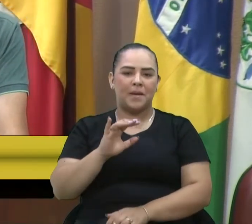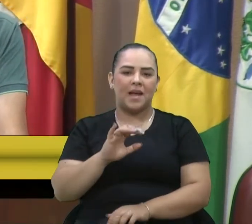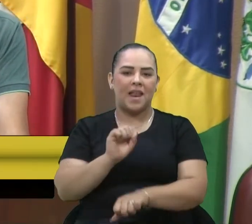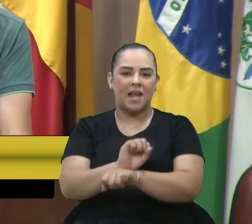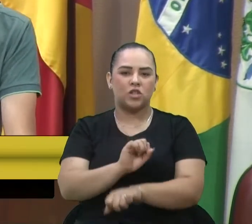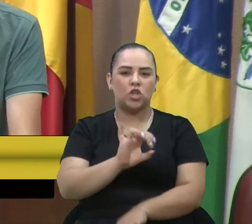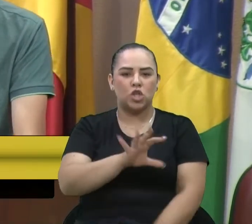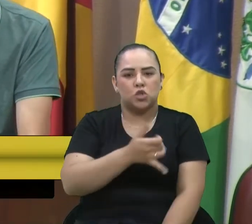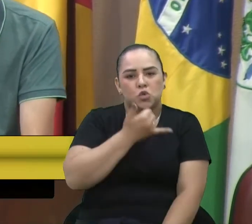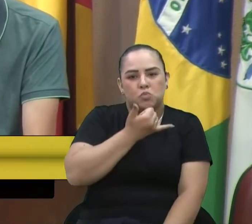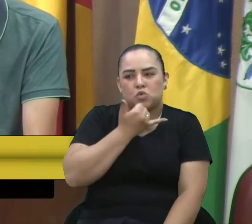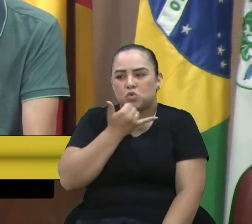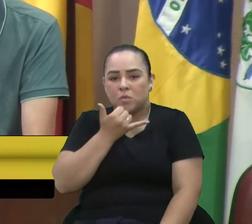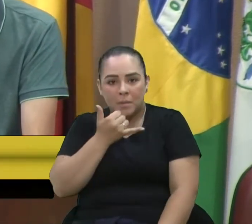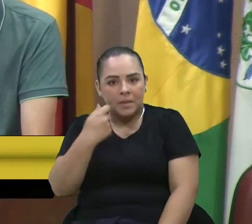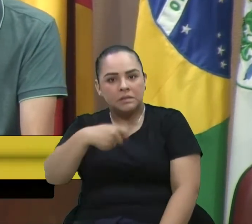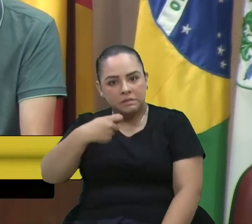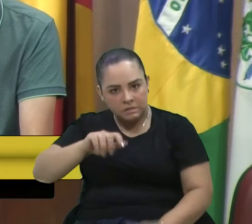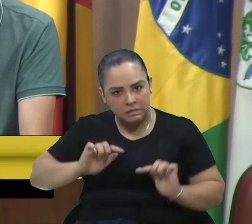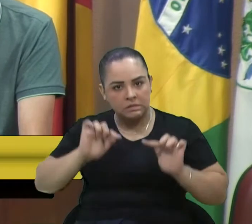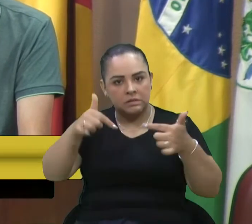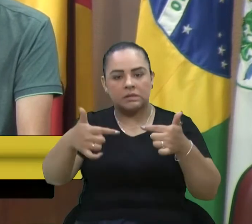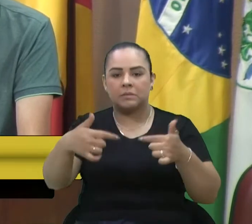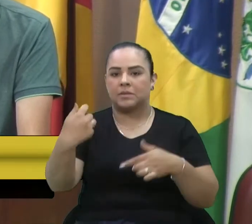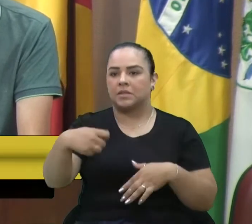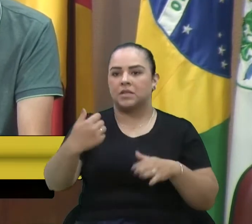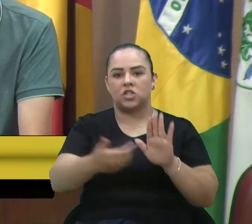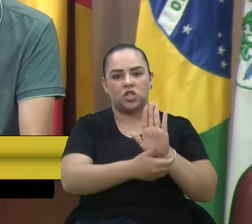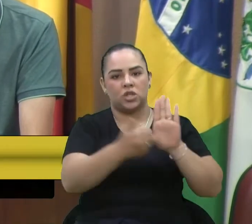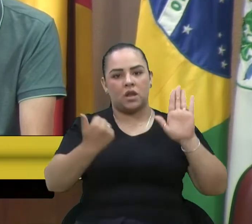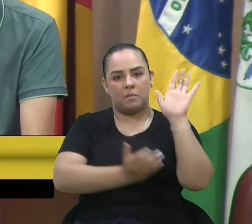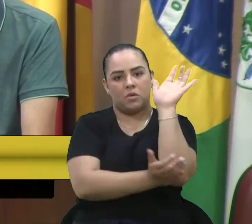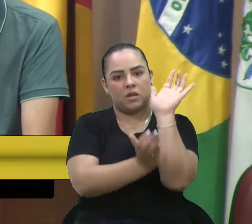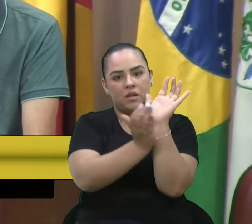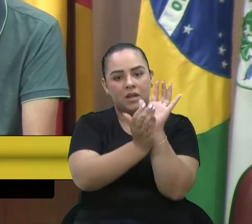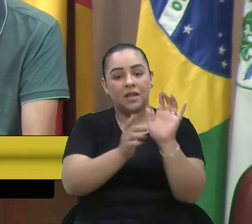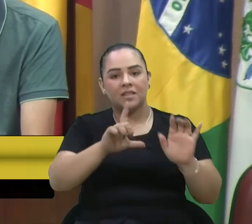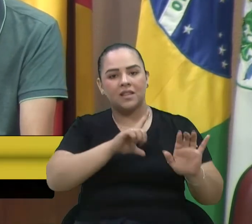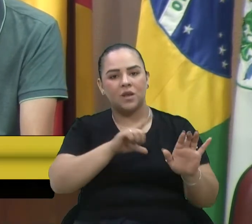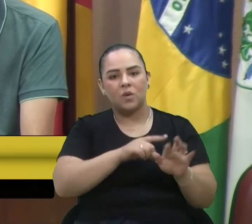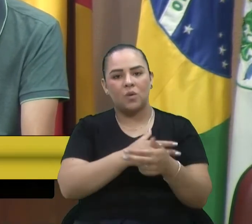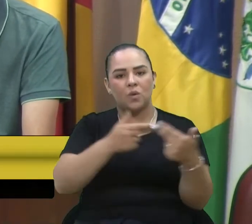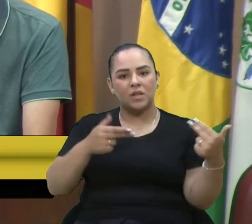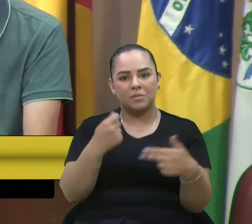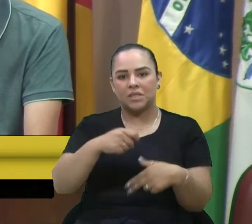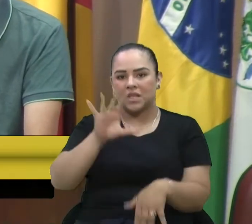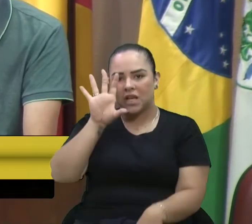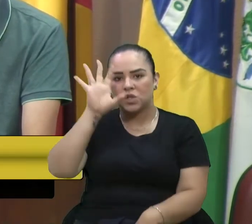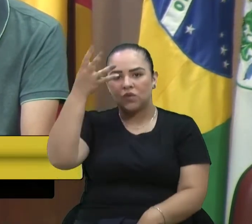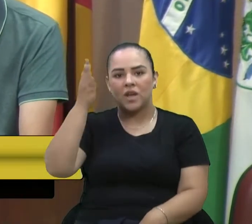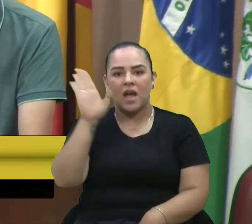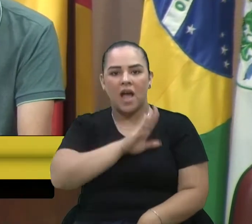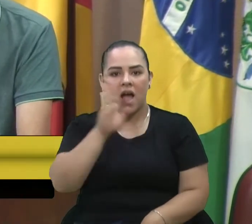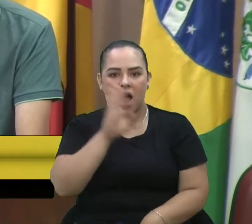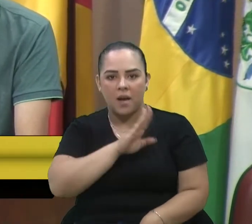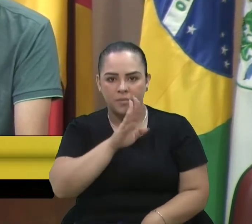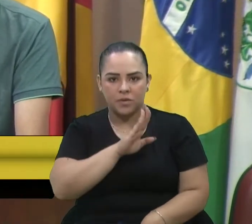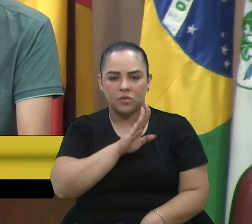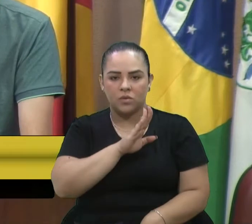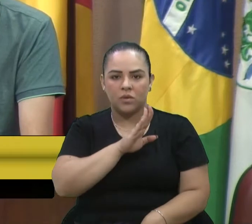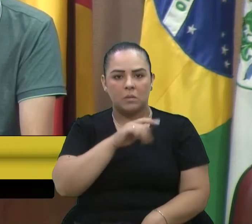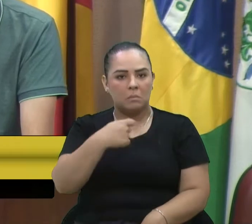prefeito, temos que desburocratizar algumas secretarias. Tem coisas que tem que ser para ontem e não para amanhã. Bom senso.